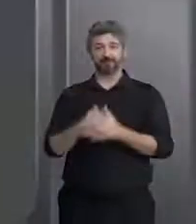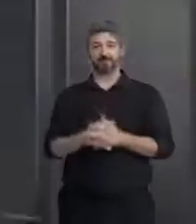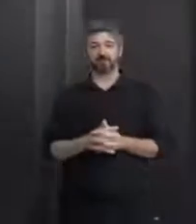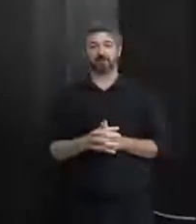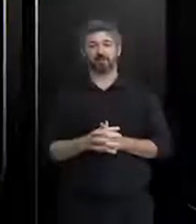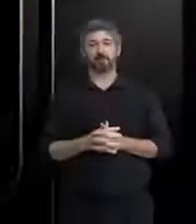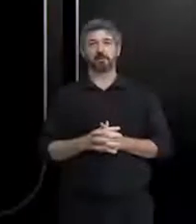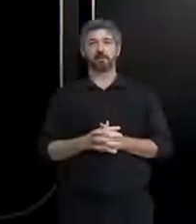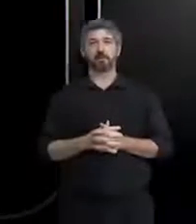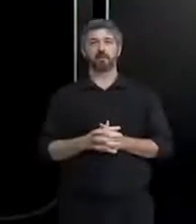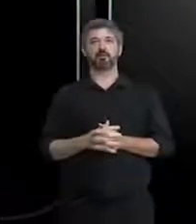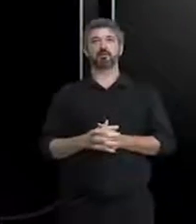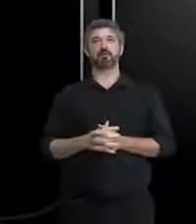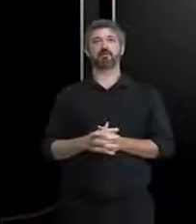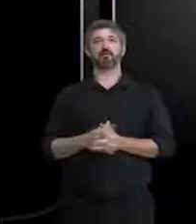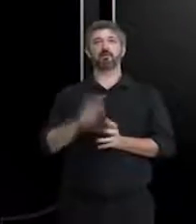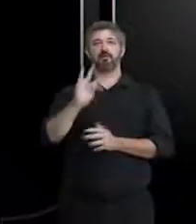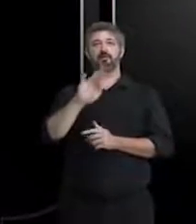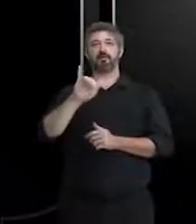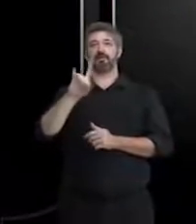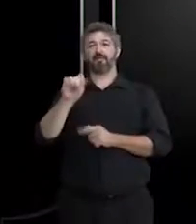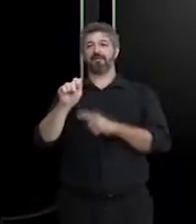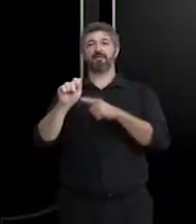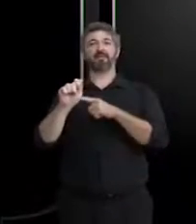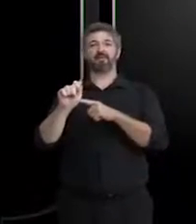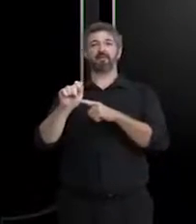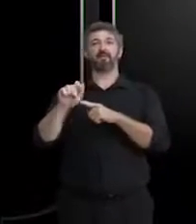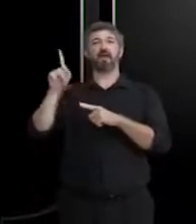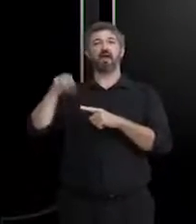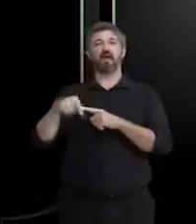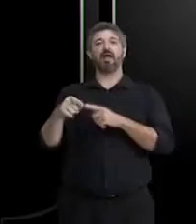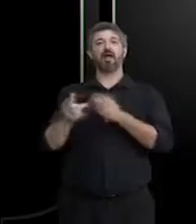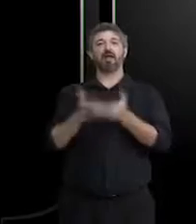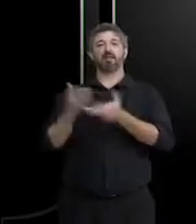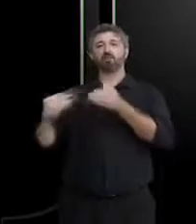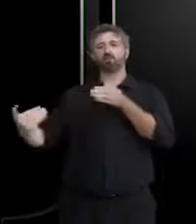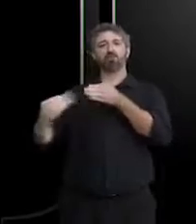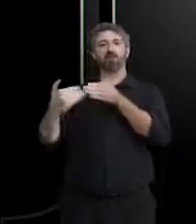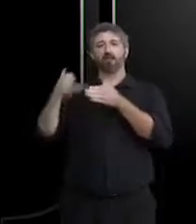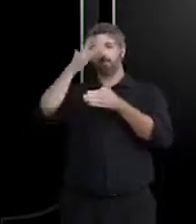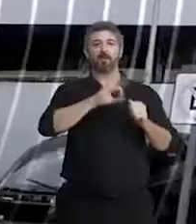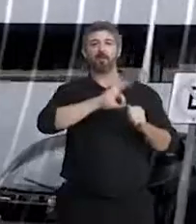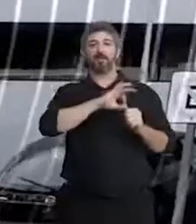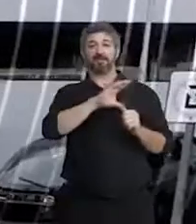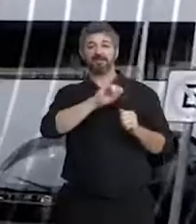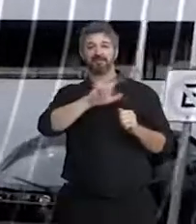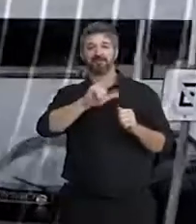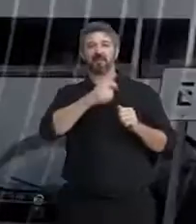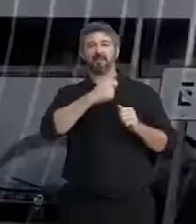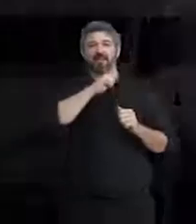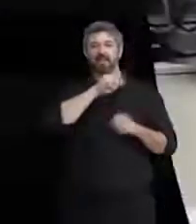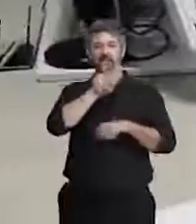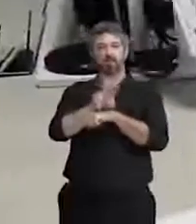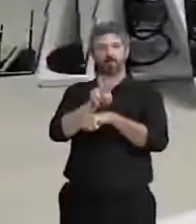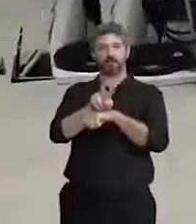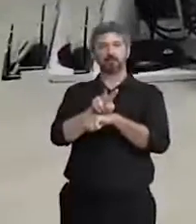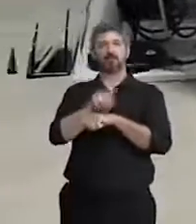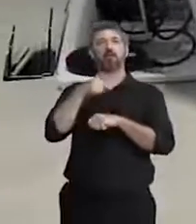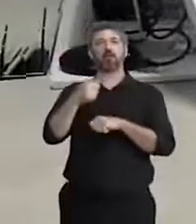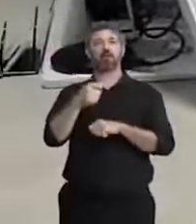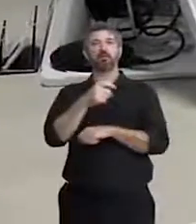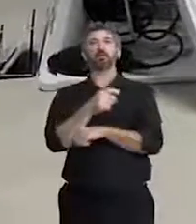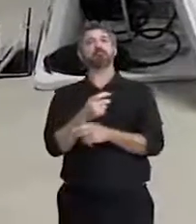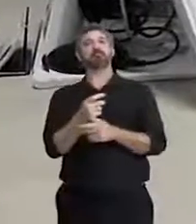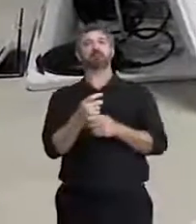homenageados da 18ª edição. O projeto Frida, que é uma atendente virtual da Delegacia